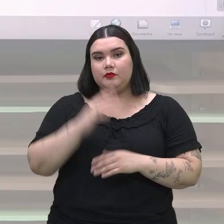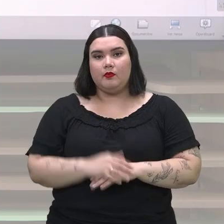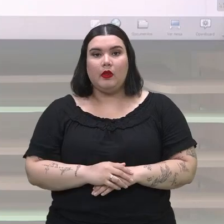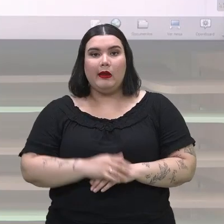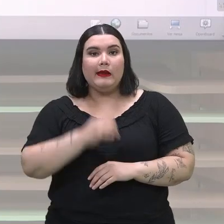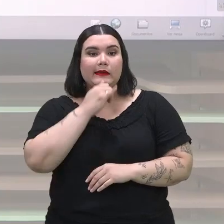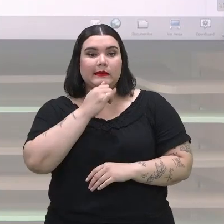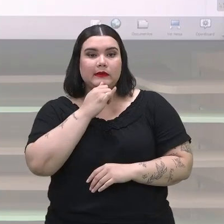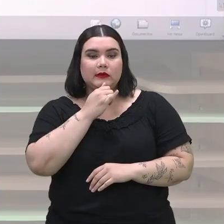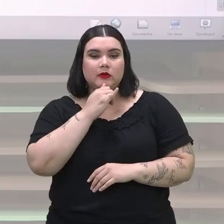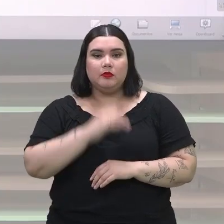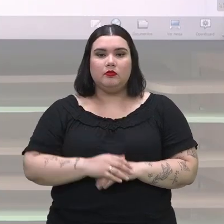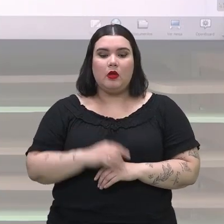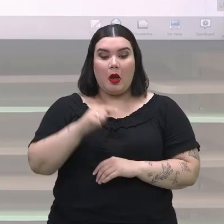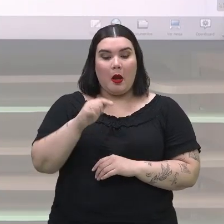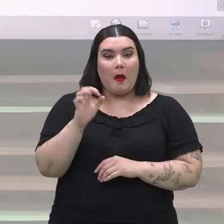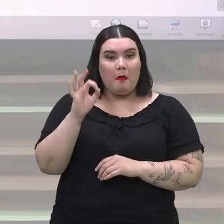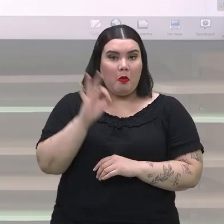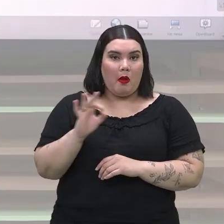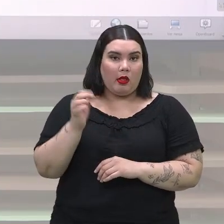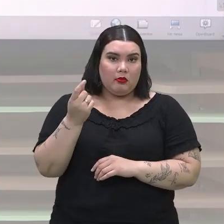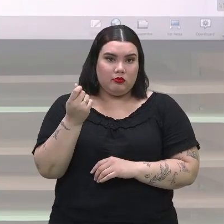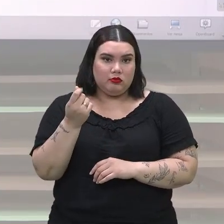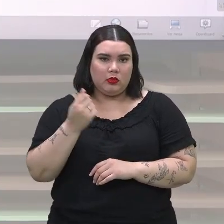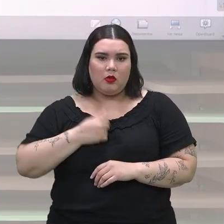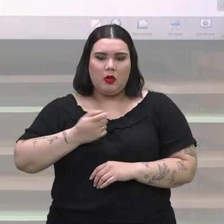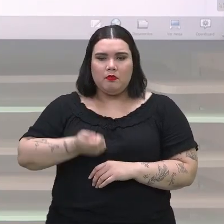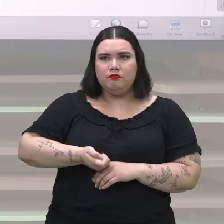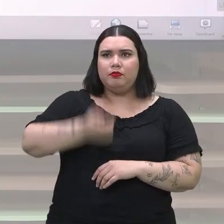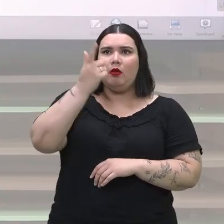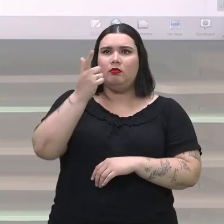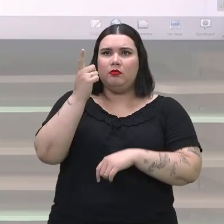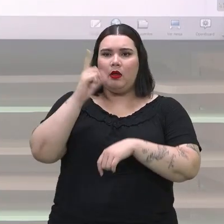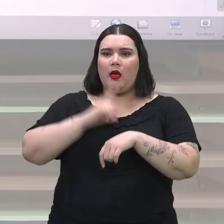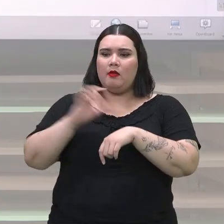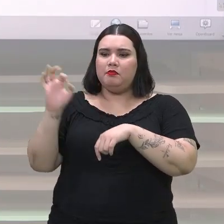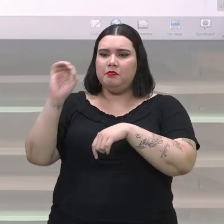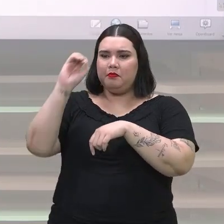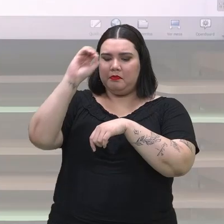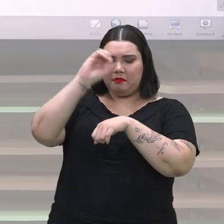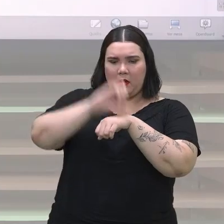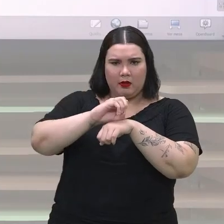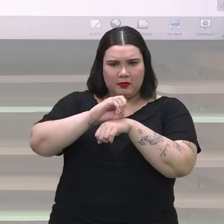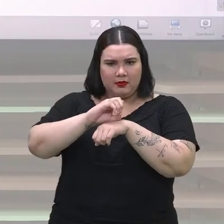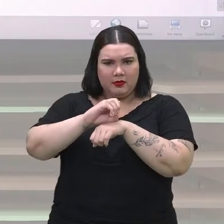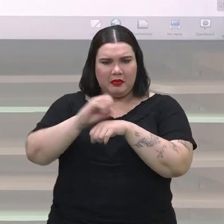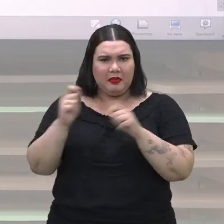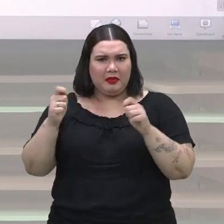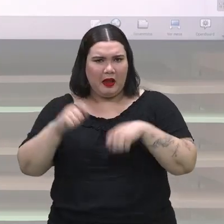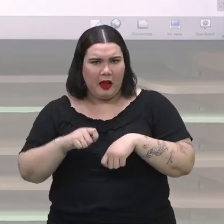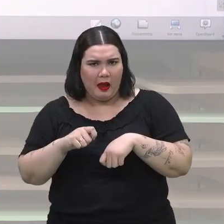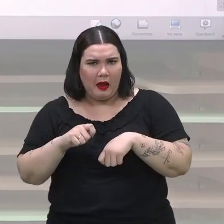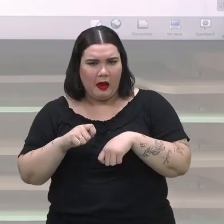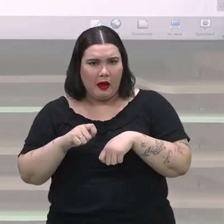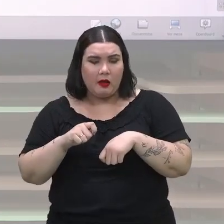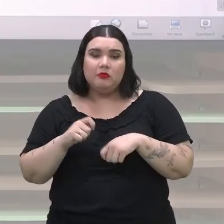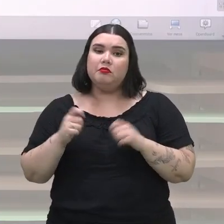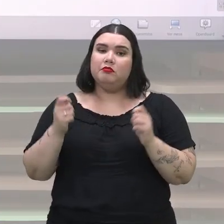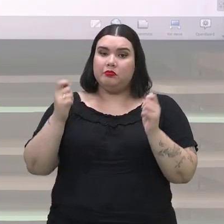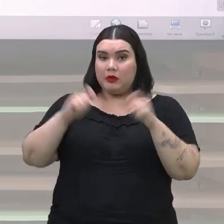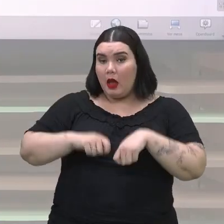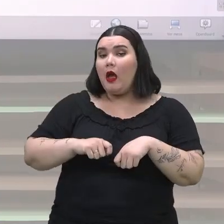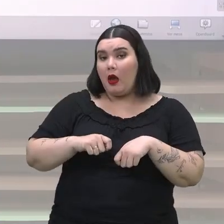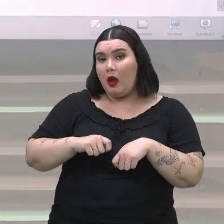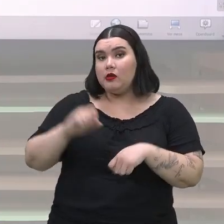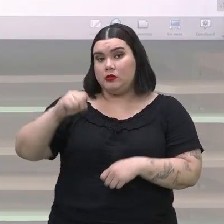ao lançar uma moeda, que ela caia em pé? Ou seja, nenhuma face vai aparecer? Com certeza é